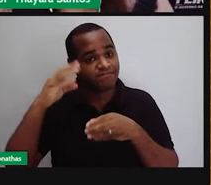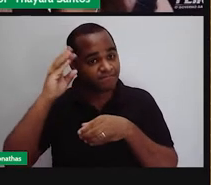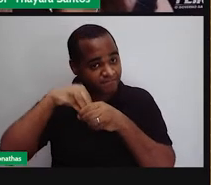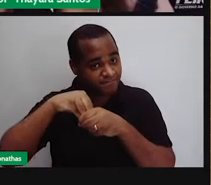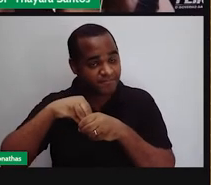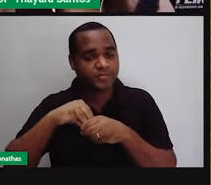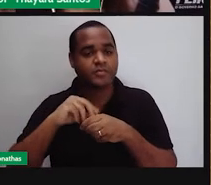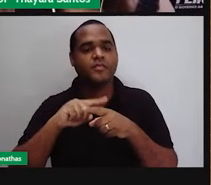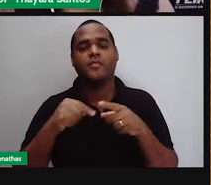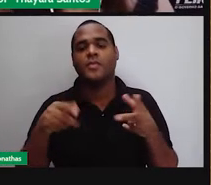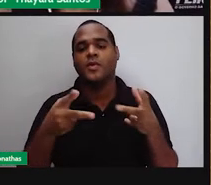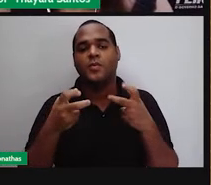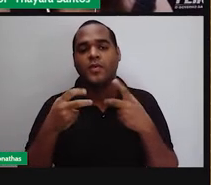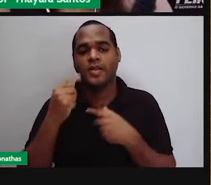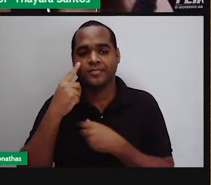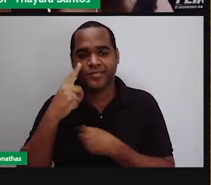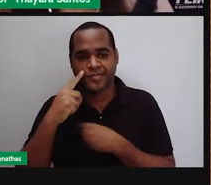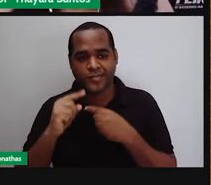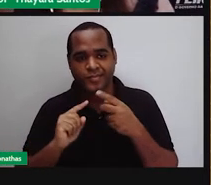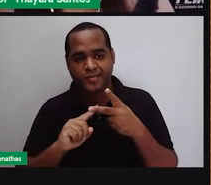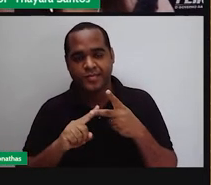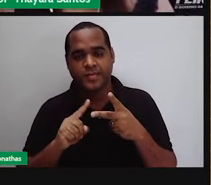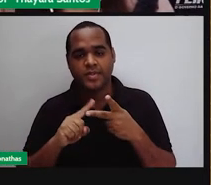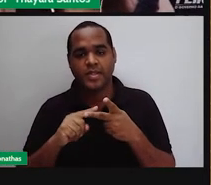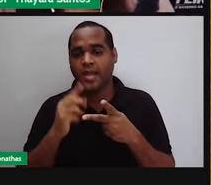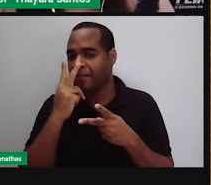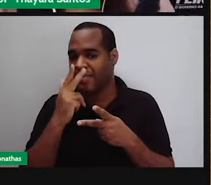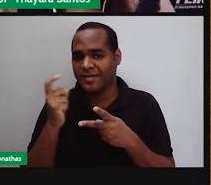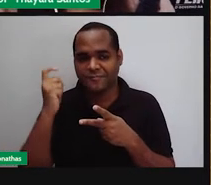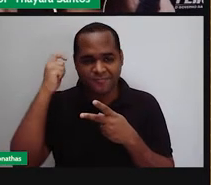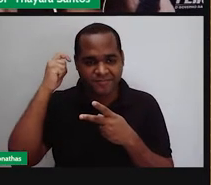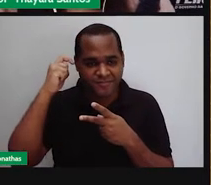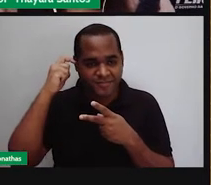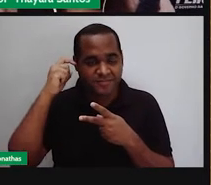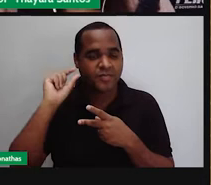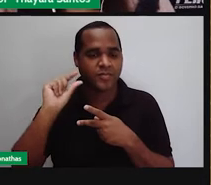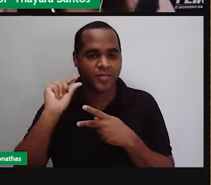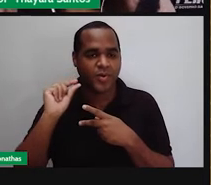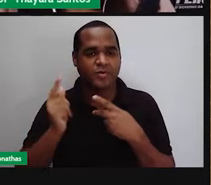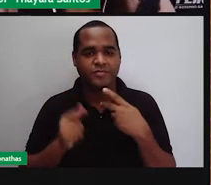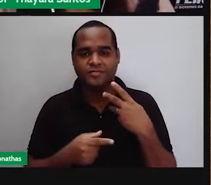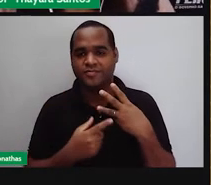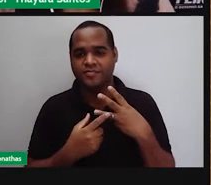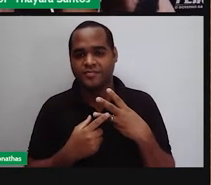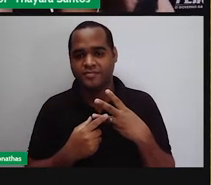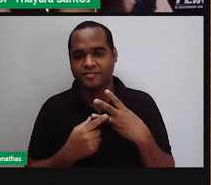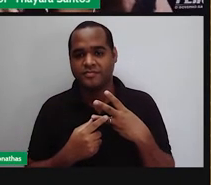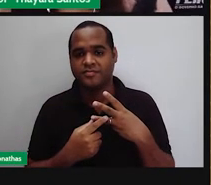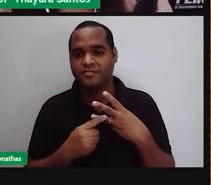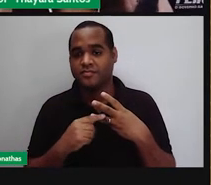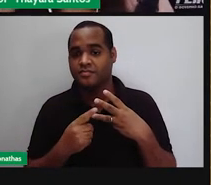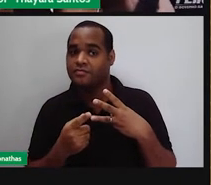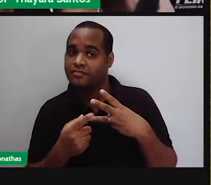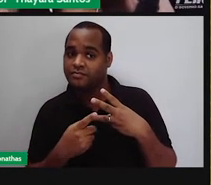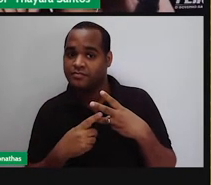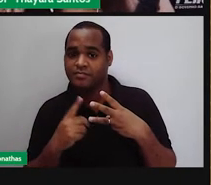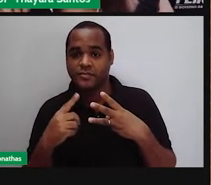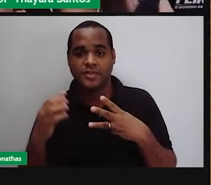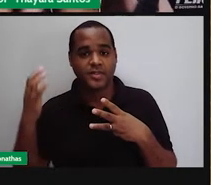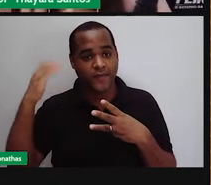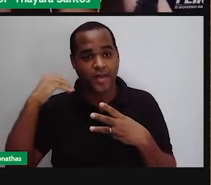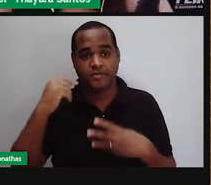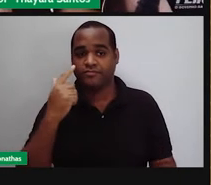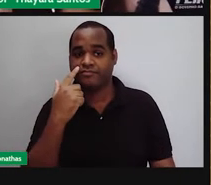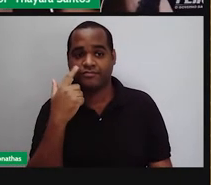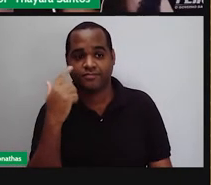externa é essa que a gente consegue ver aqui. A orelha média está um pouquinho aqui para dentro, mas se a gente botar no espelho dá para ver. E a orelha